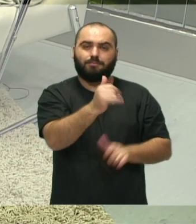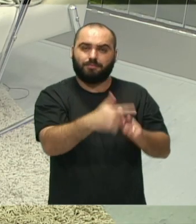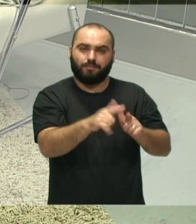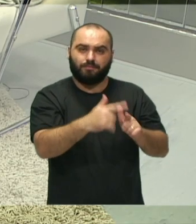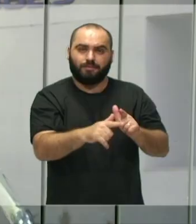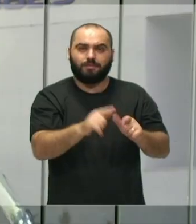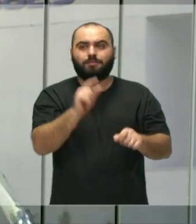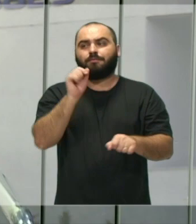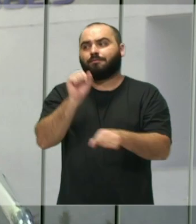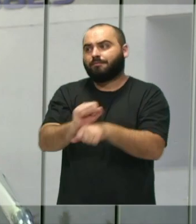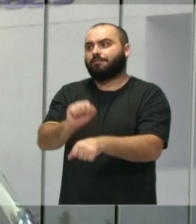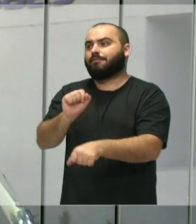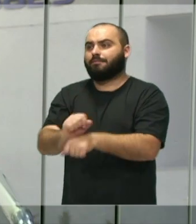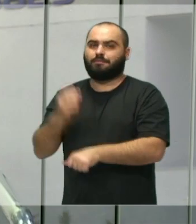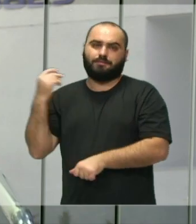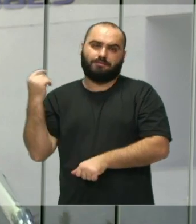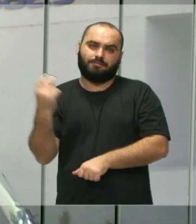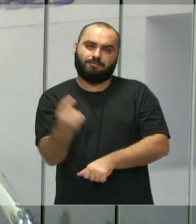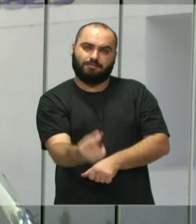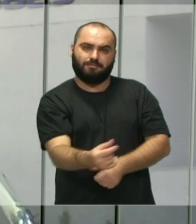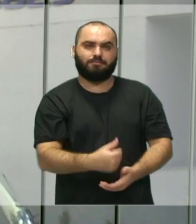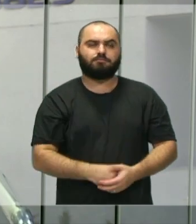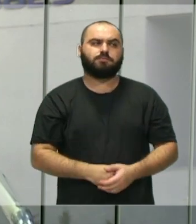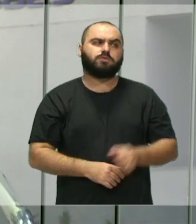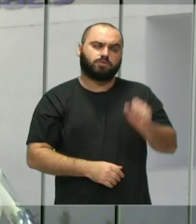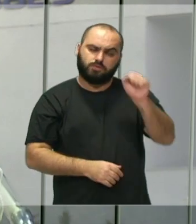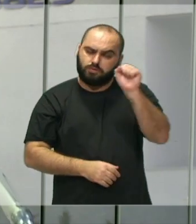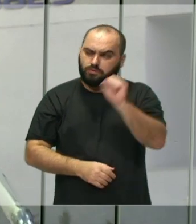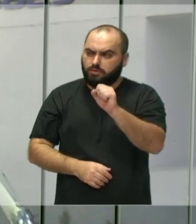isso,